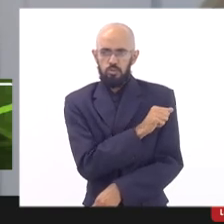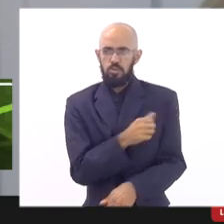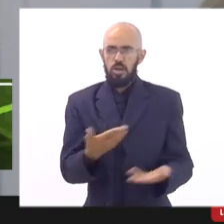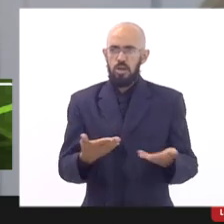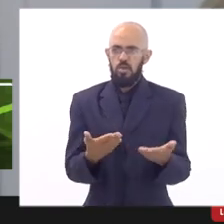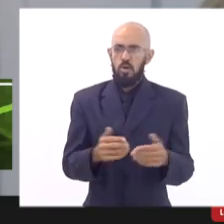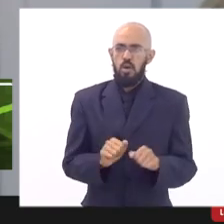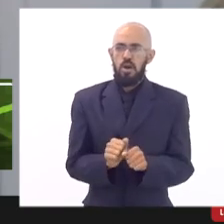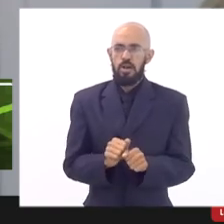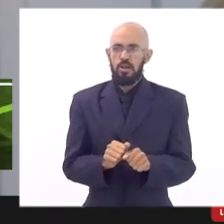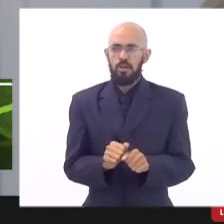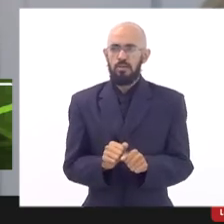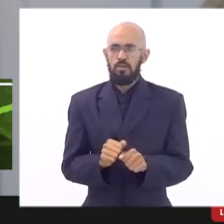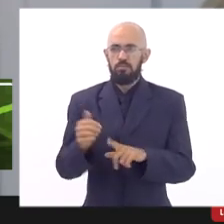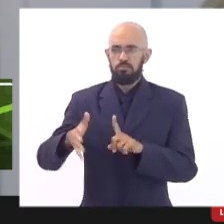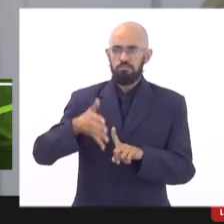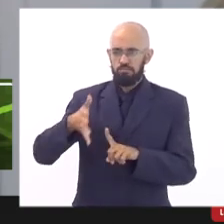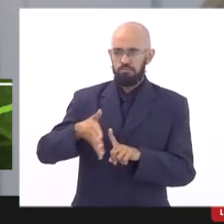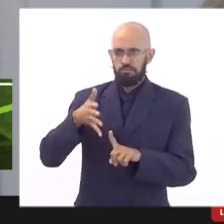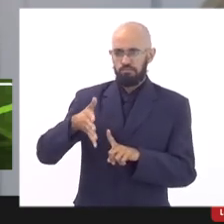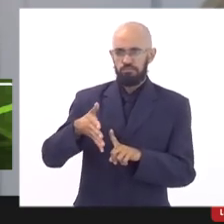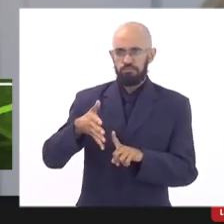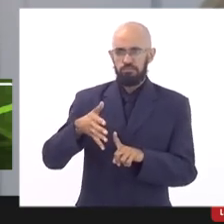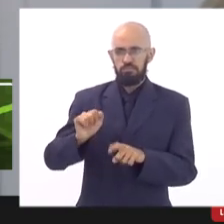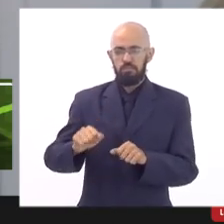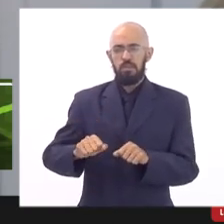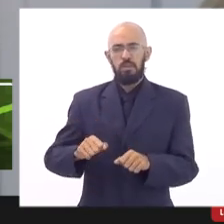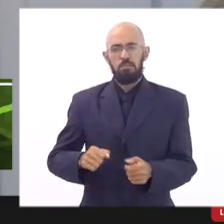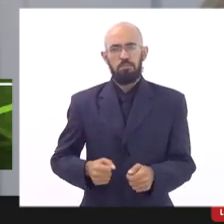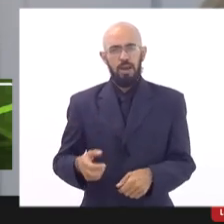porque alguns dados alguns números